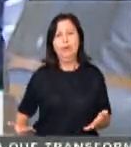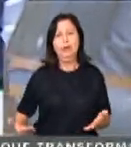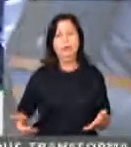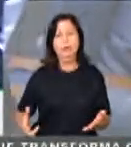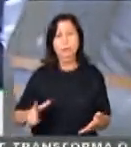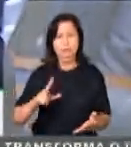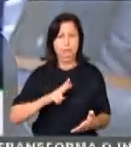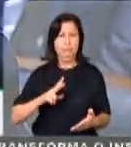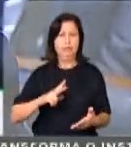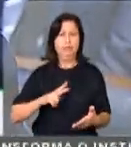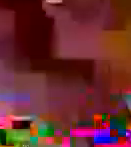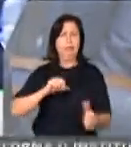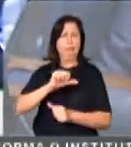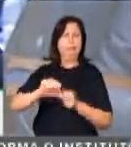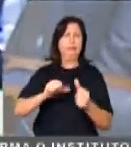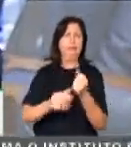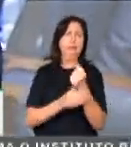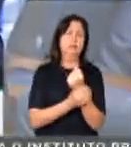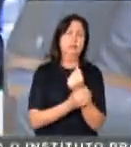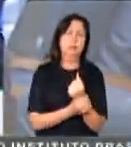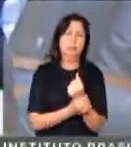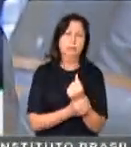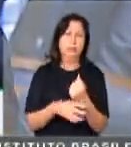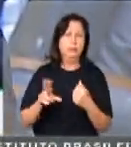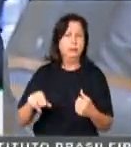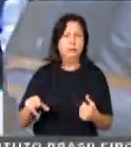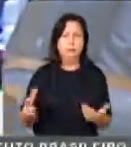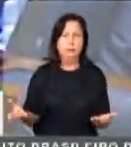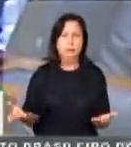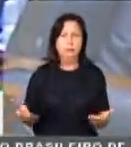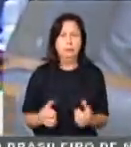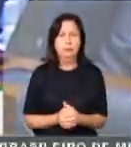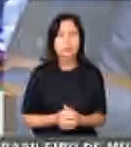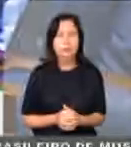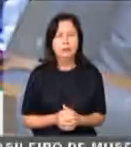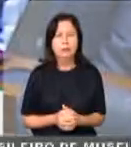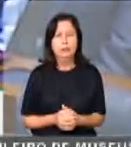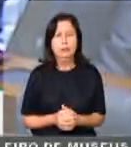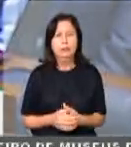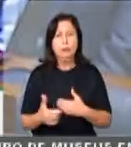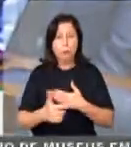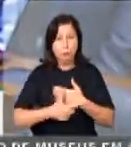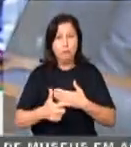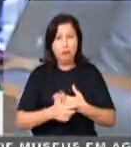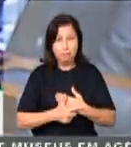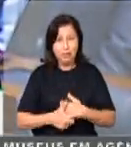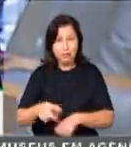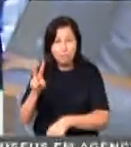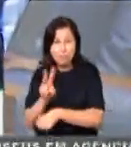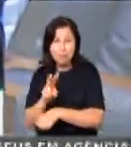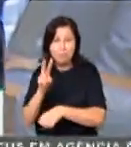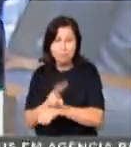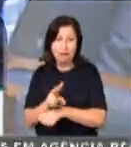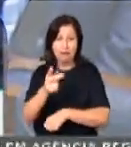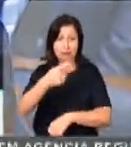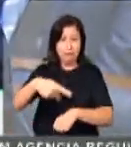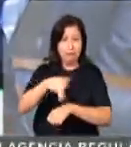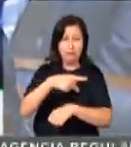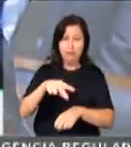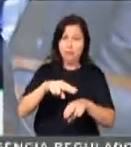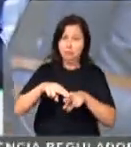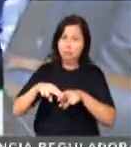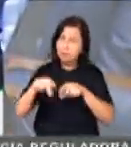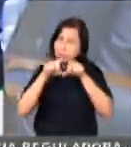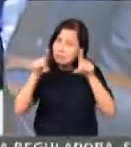iniciativa privada à função da segurança pública, não delegou a iniciativa privada à função da defesa nacional. Portanto, são